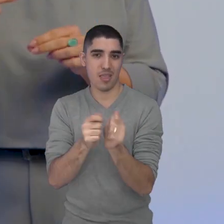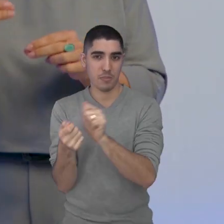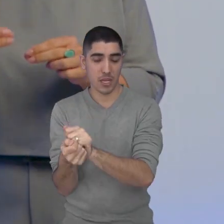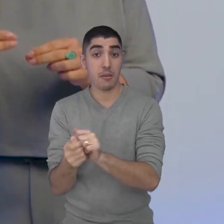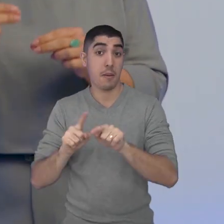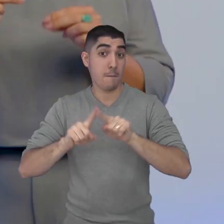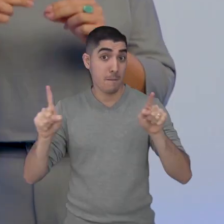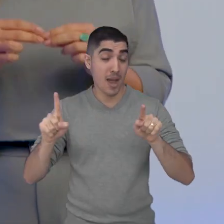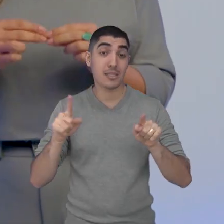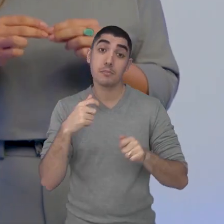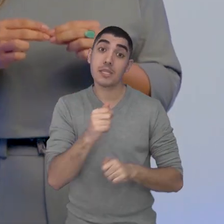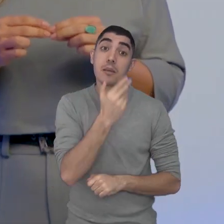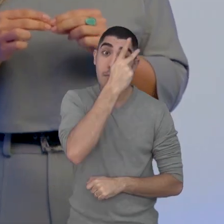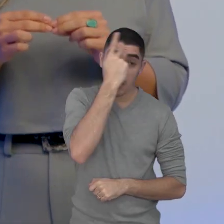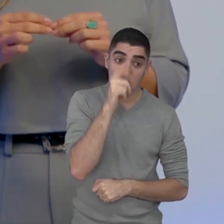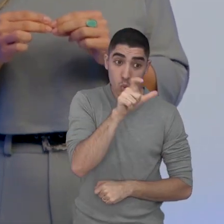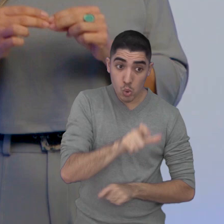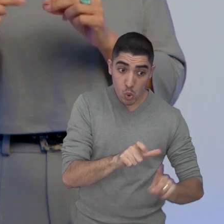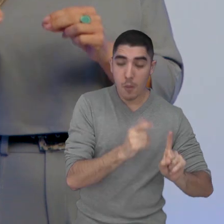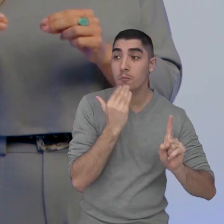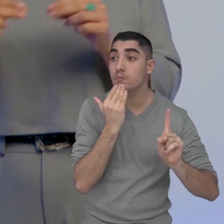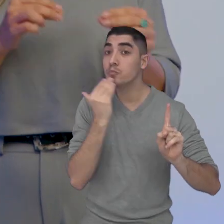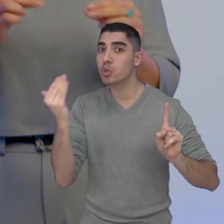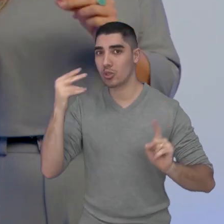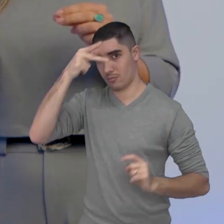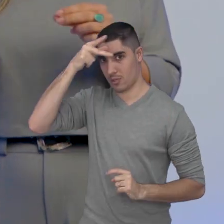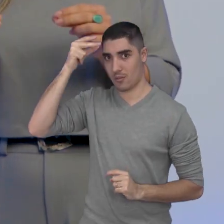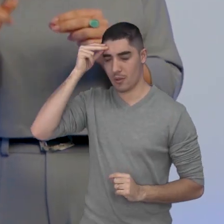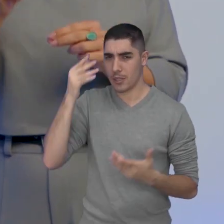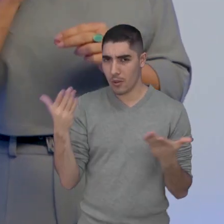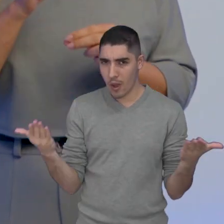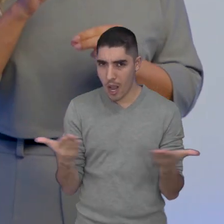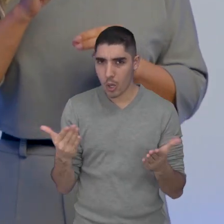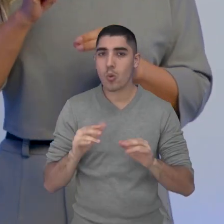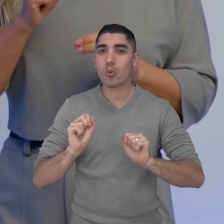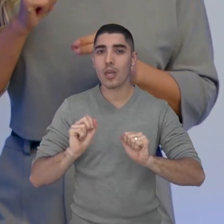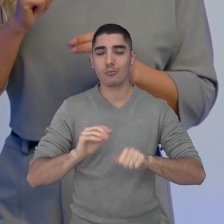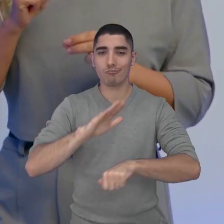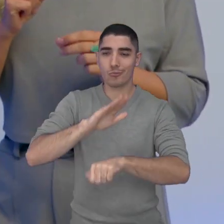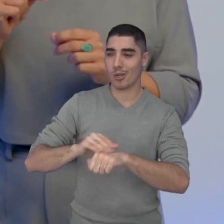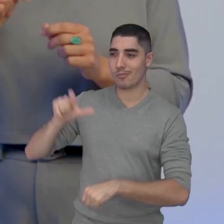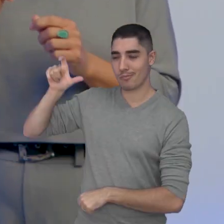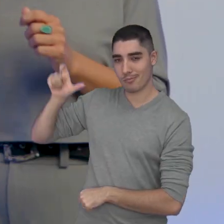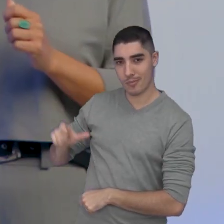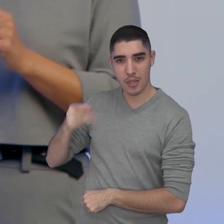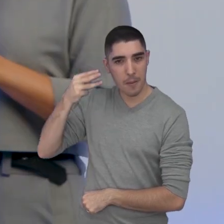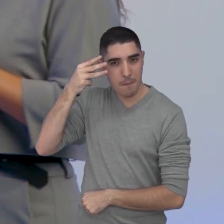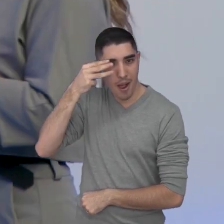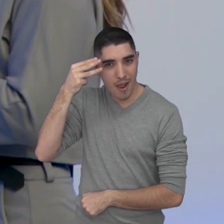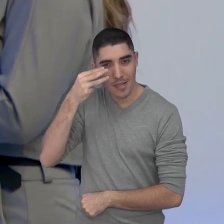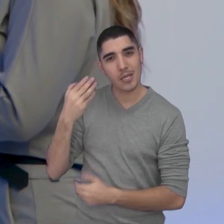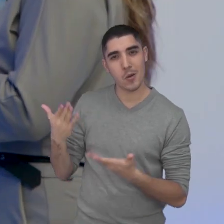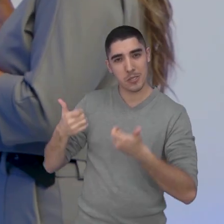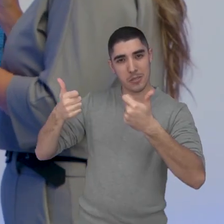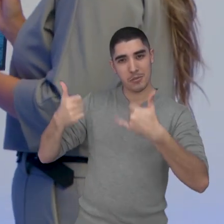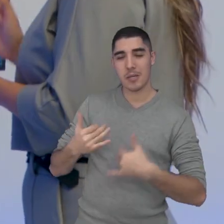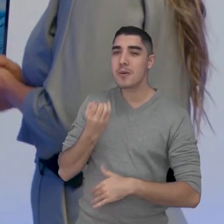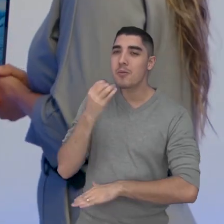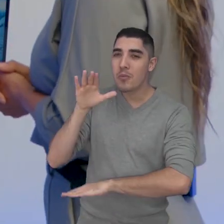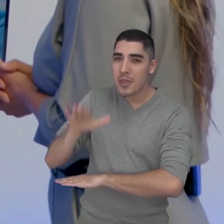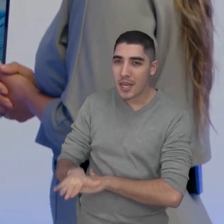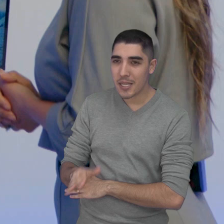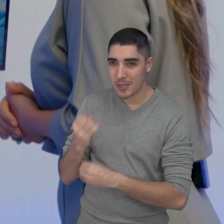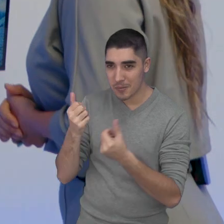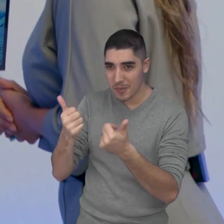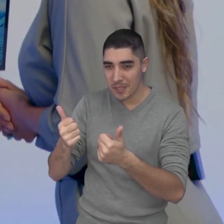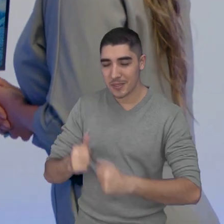requisitar o benefício. Para trazer para a gente o passo a passo, eu chamo agora a repórter Marina Lima. Oi Marina, boa tarde